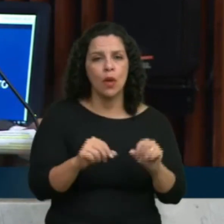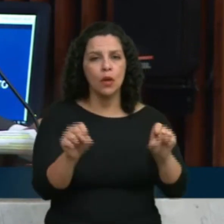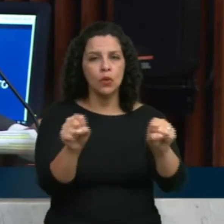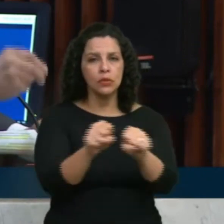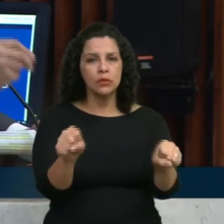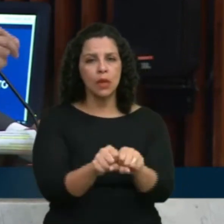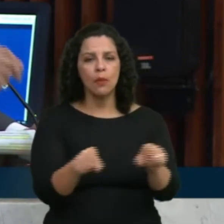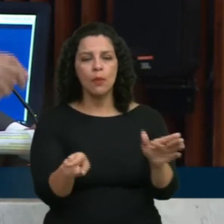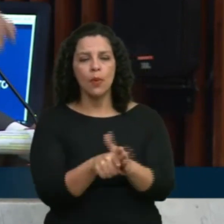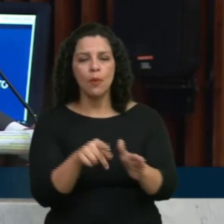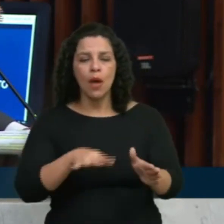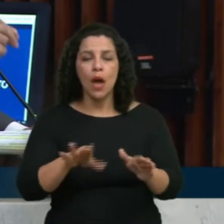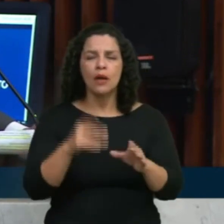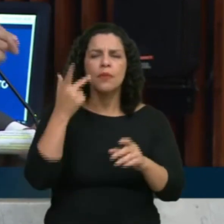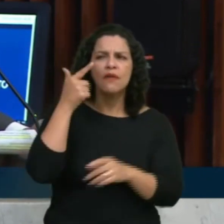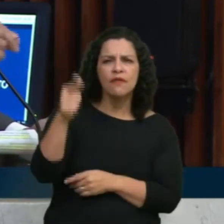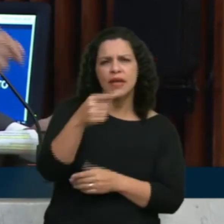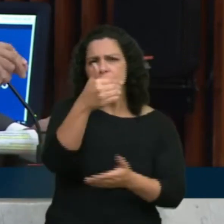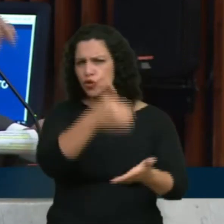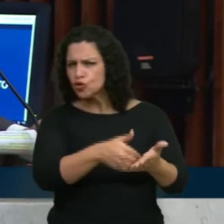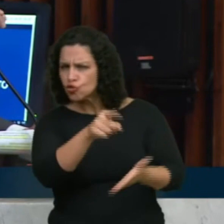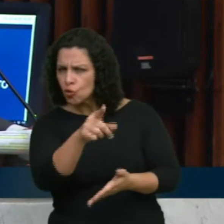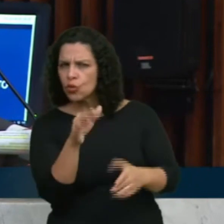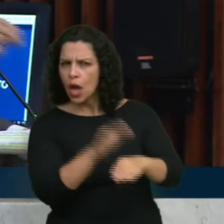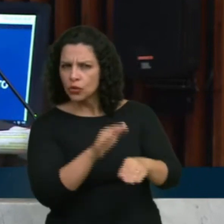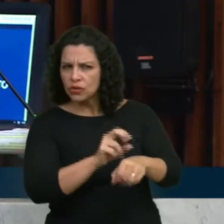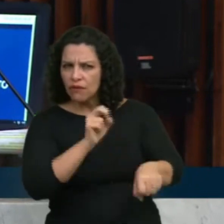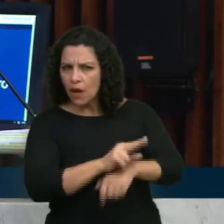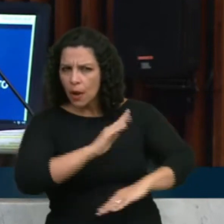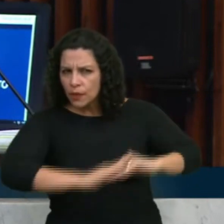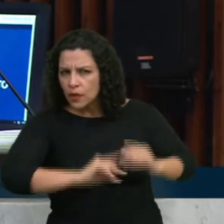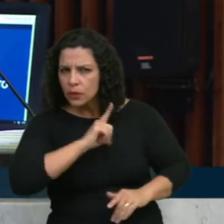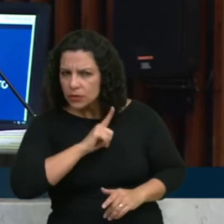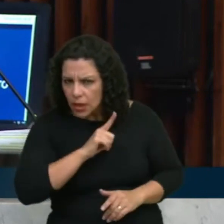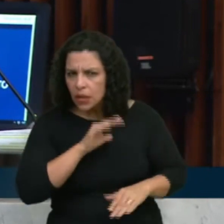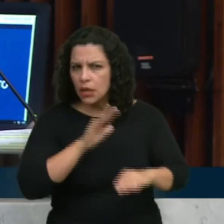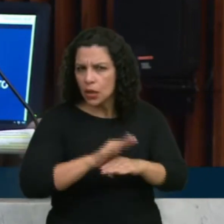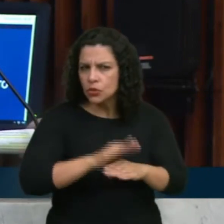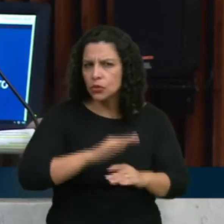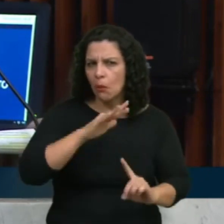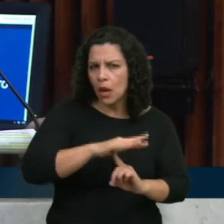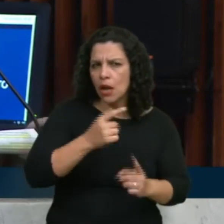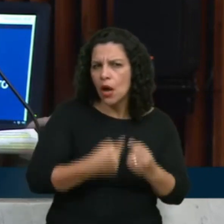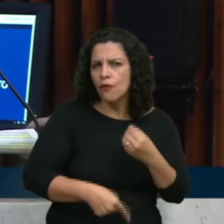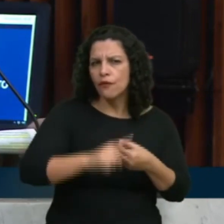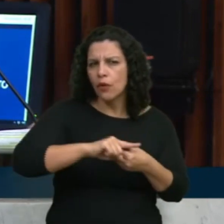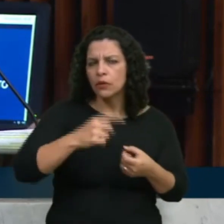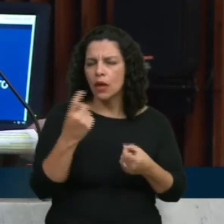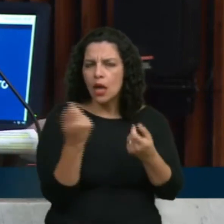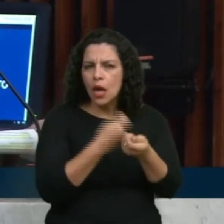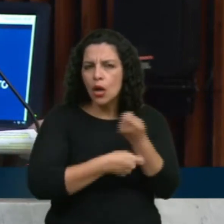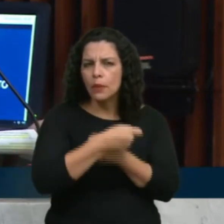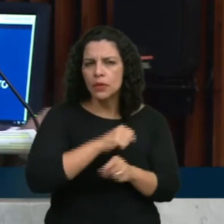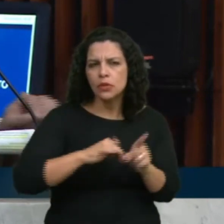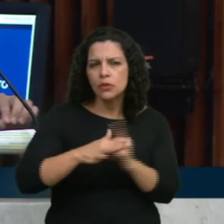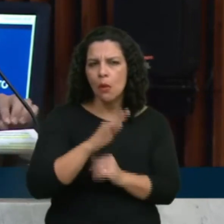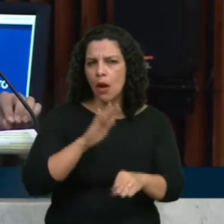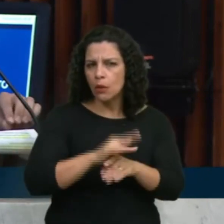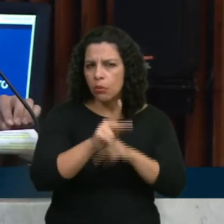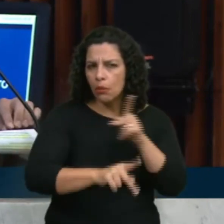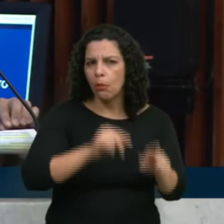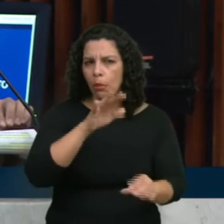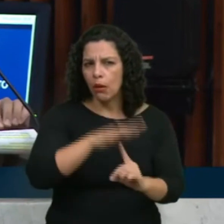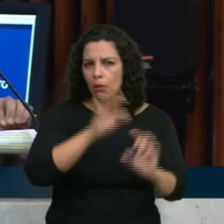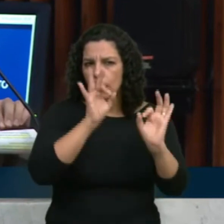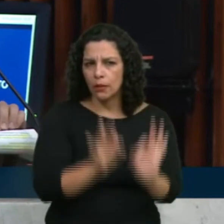sistema para apurar se essa renúncia fiscal está gerando emprego, está tendo um retorno econômico e social para o povo